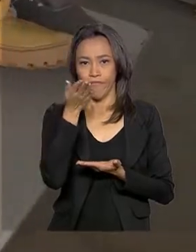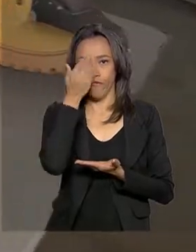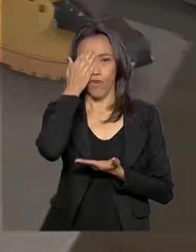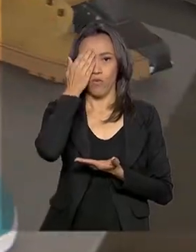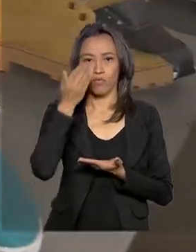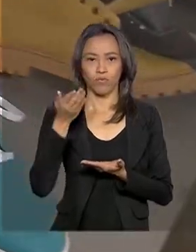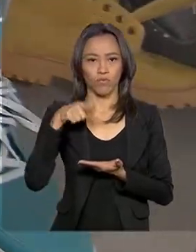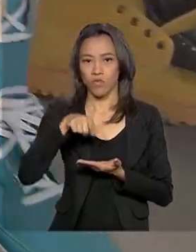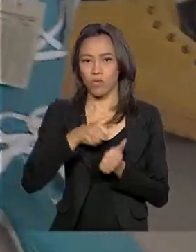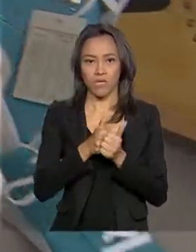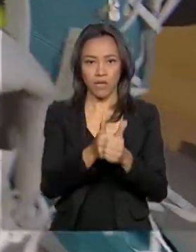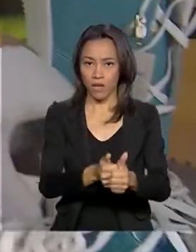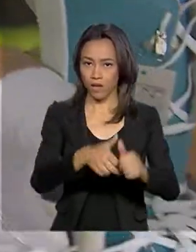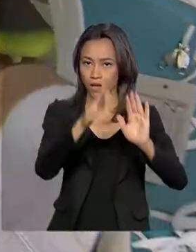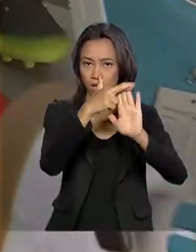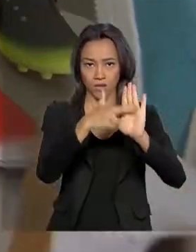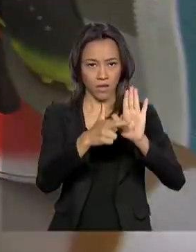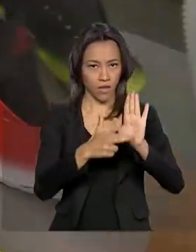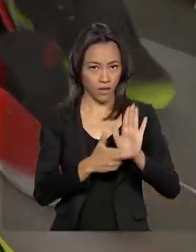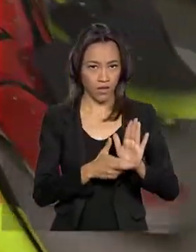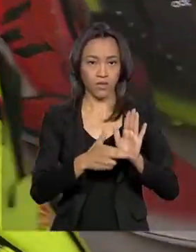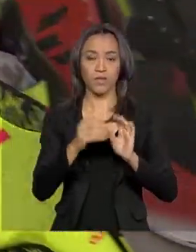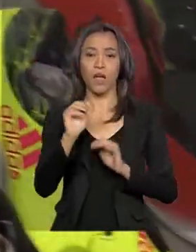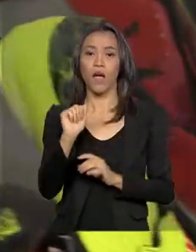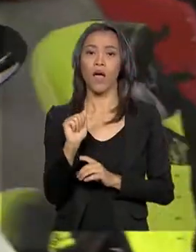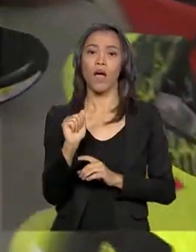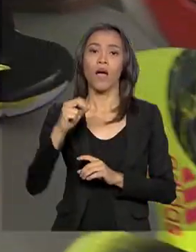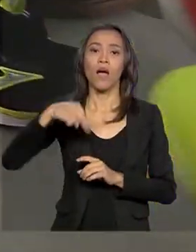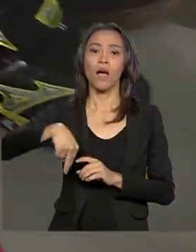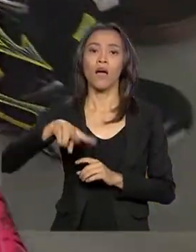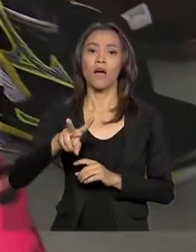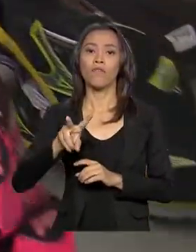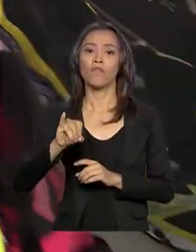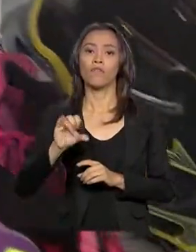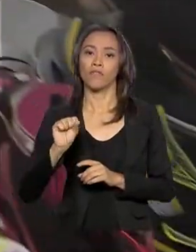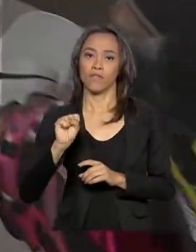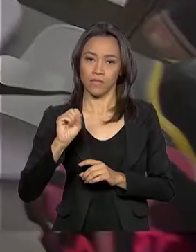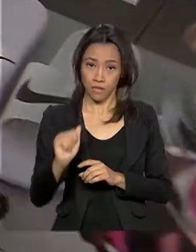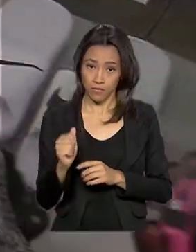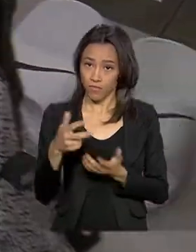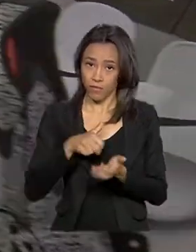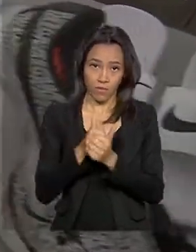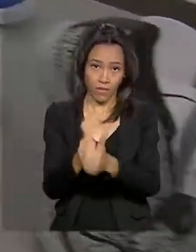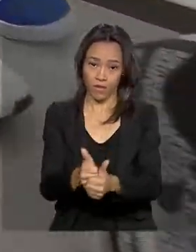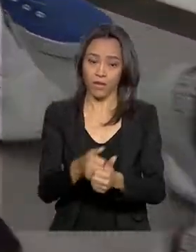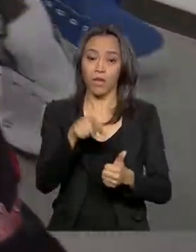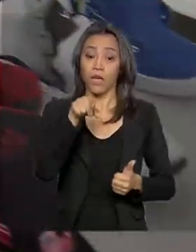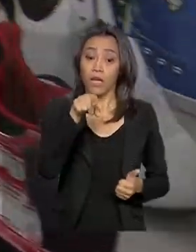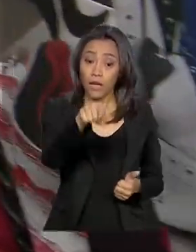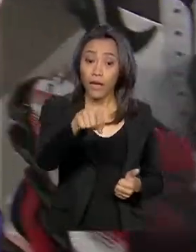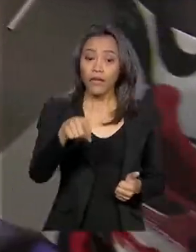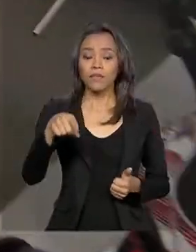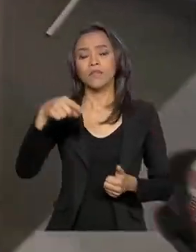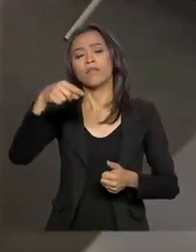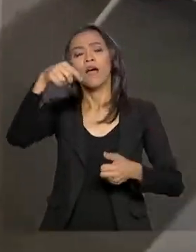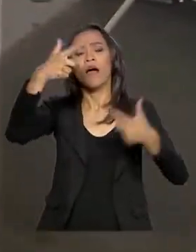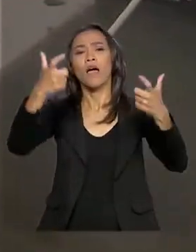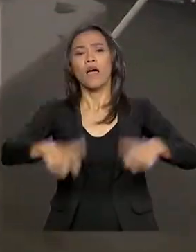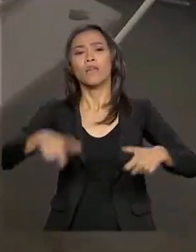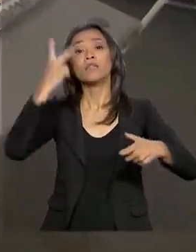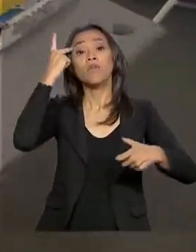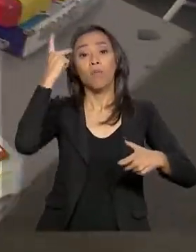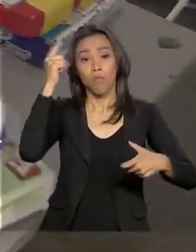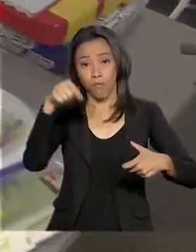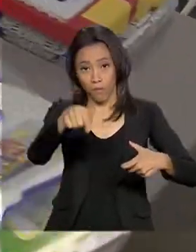não atendem as normas da vigilância sanitária. Aqui em São Paulo, a destruição acontece neste galpão que fica na zona sul da cidade.